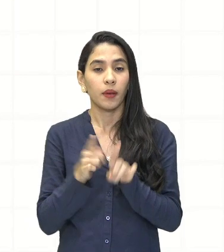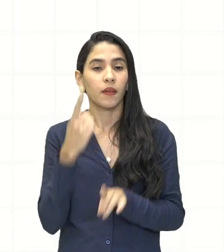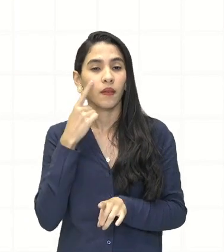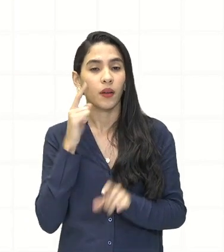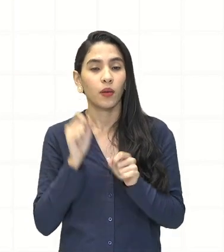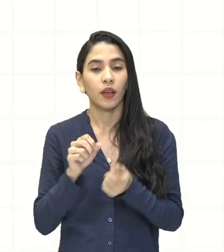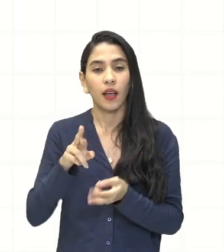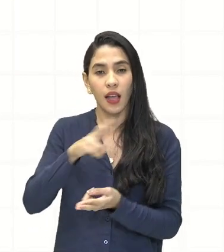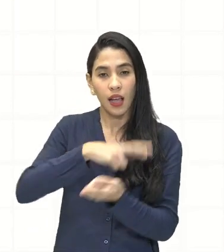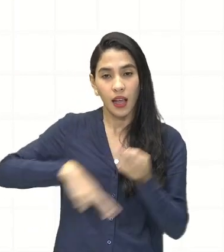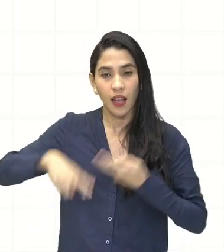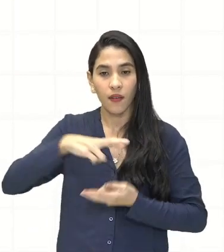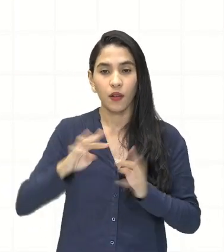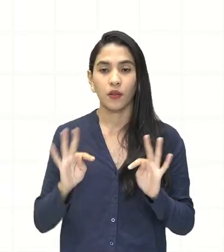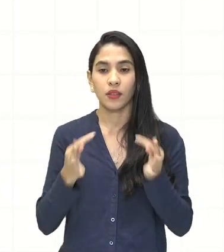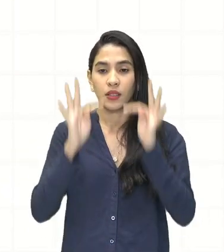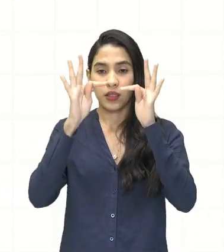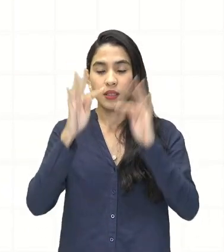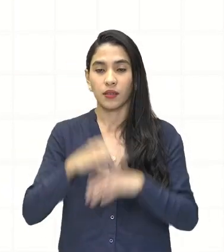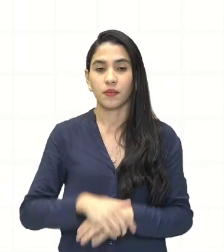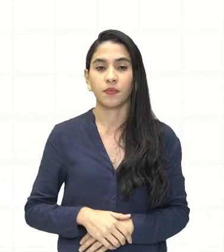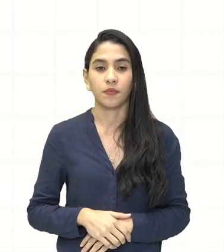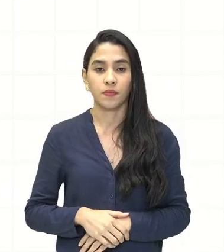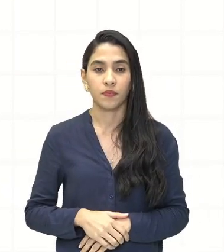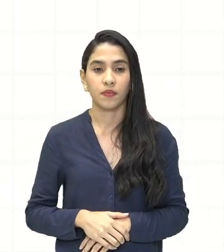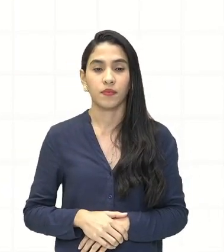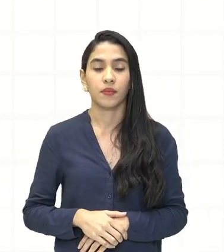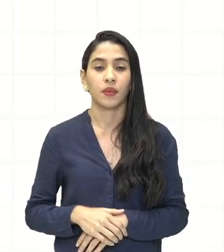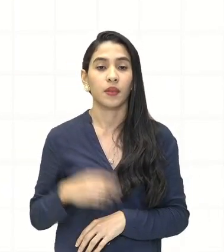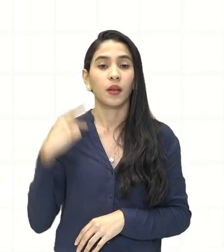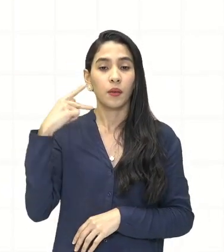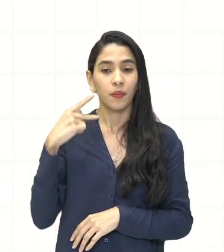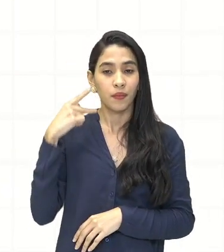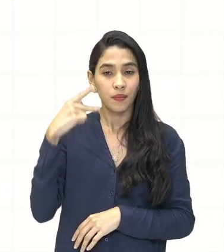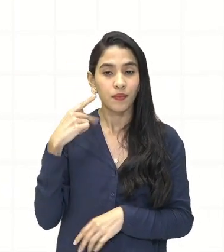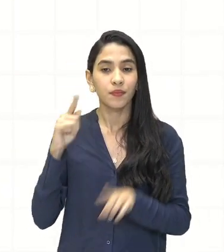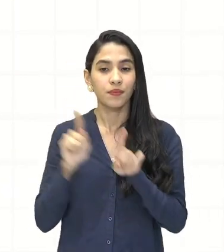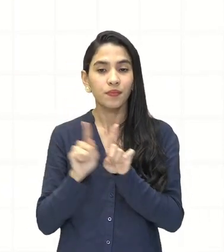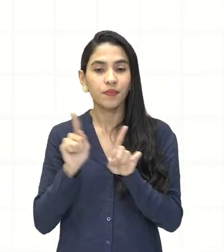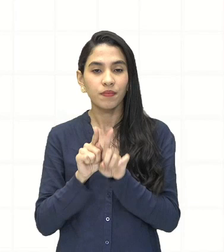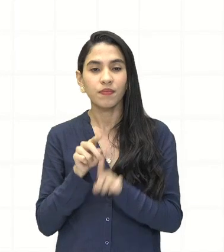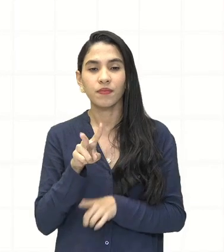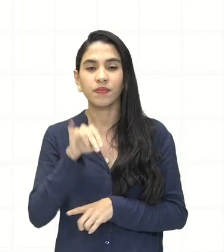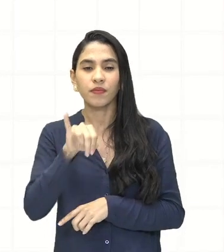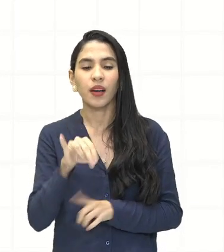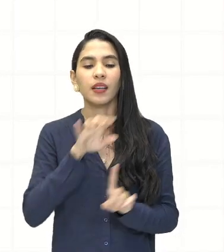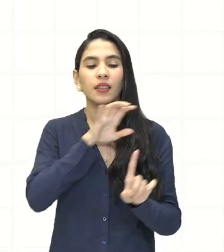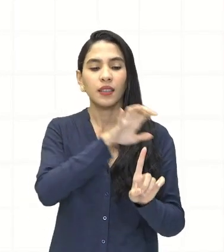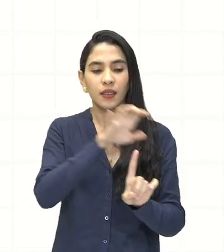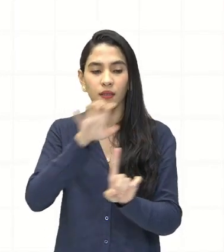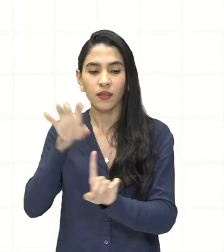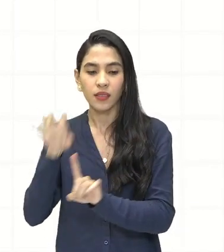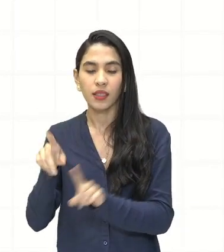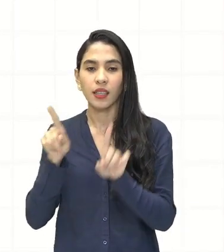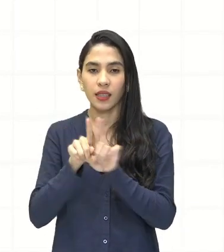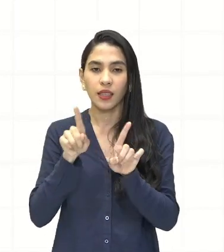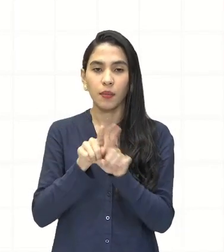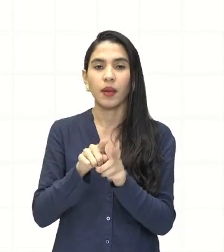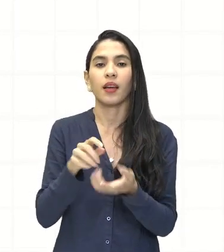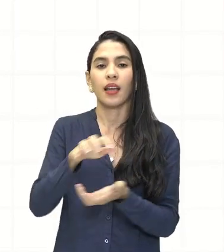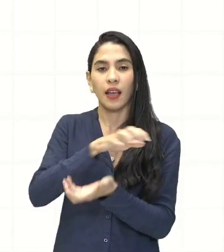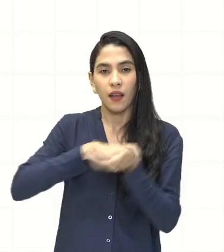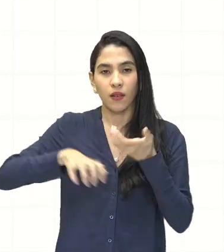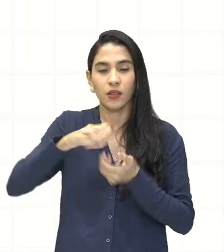revoluções tecnológicas e políticas também, que vai acabar influenciando na Revolução